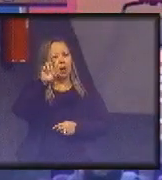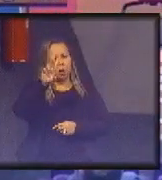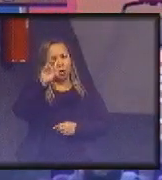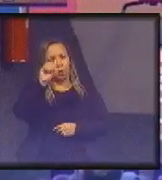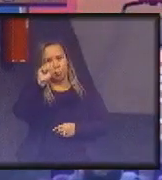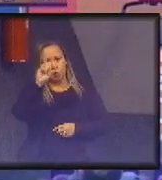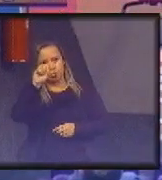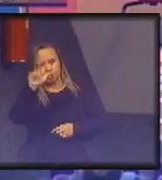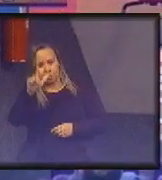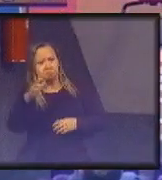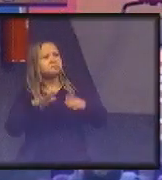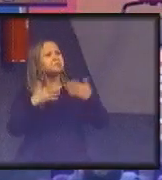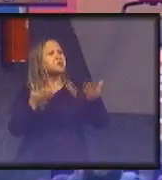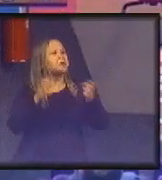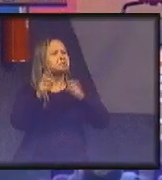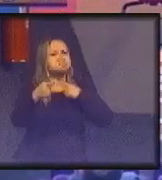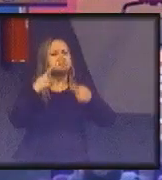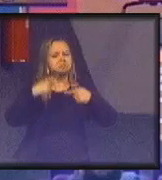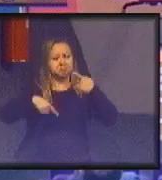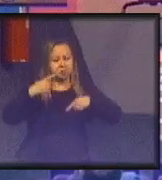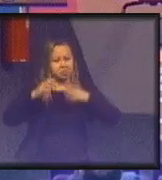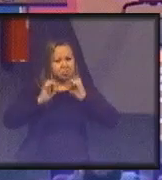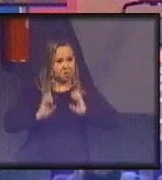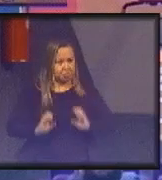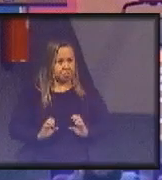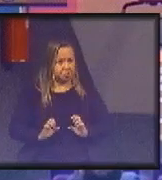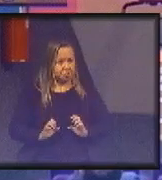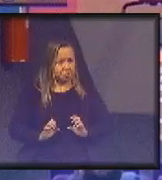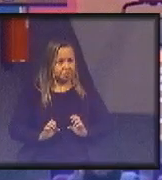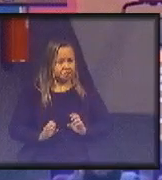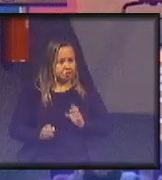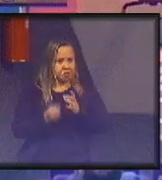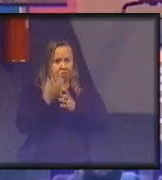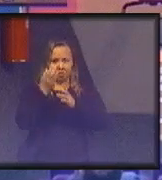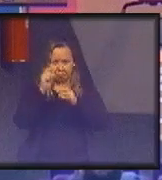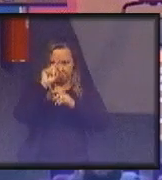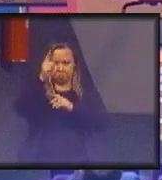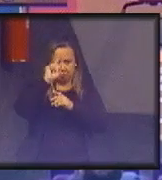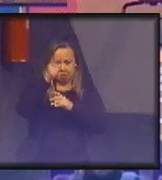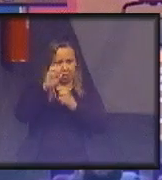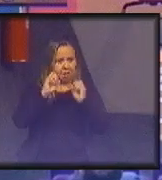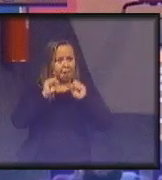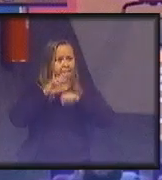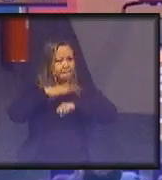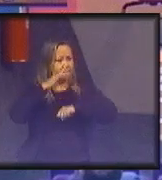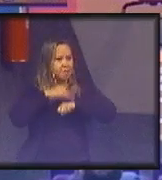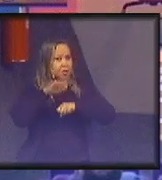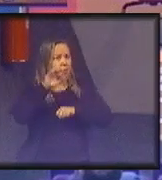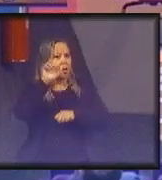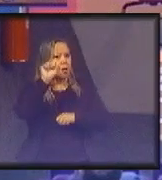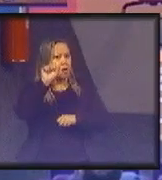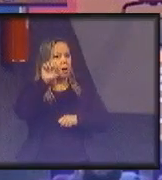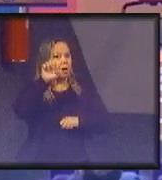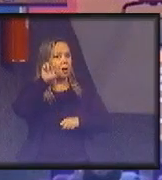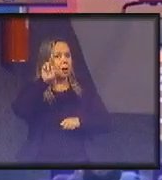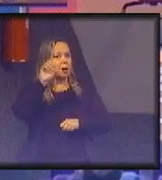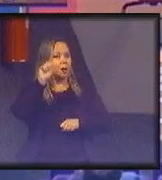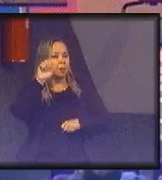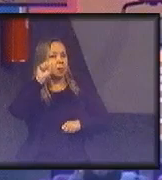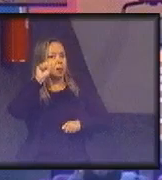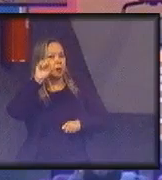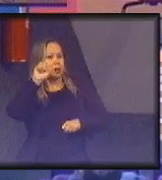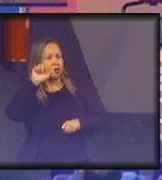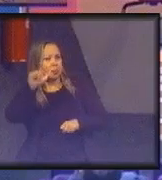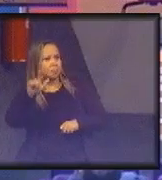ética sobre os aerossóis? Vamos emitir mais aerossóis na atmosfera ou não vamos? Quais são os problemas dos aerossóis? Eles são